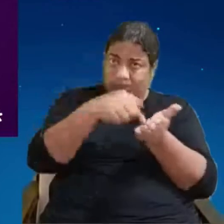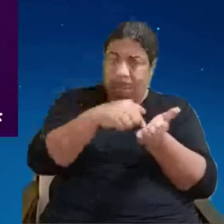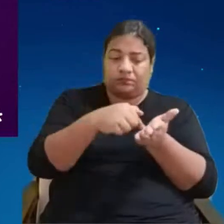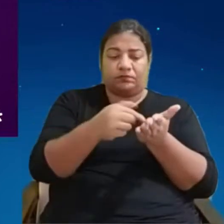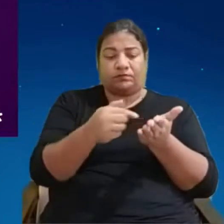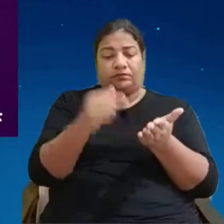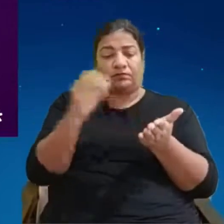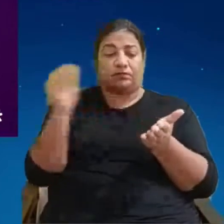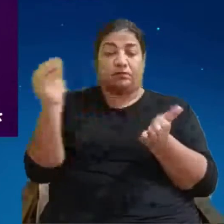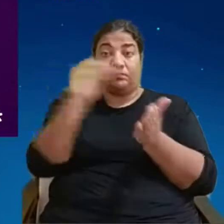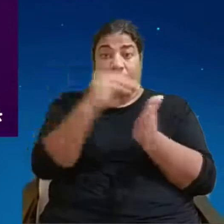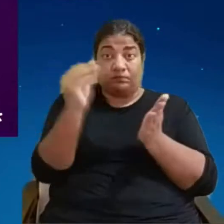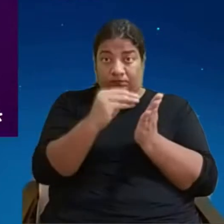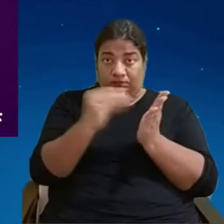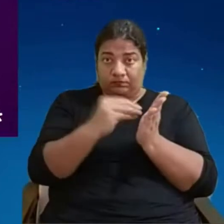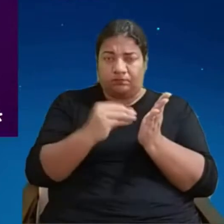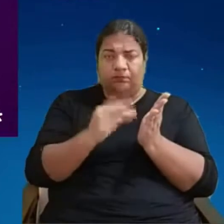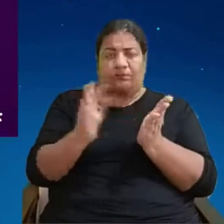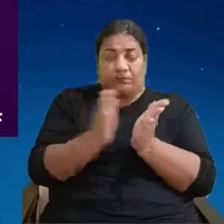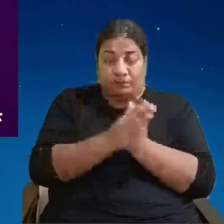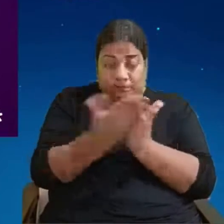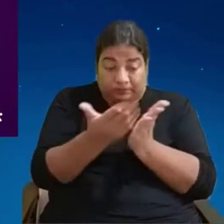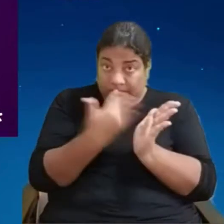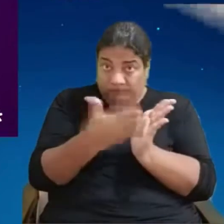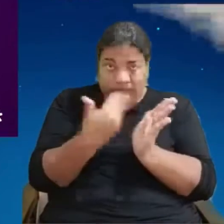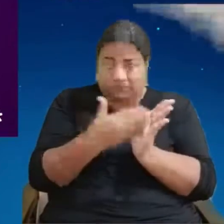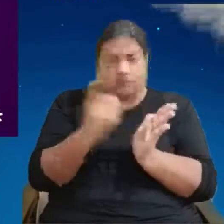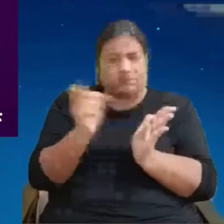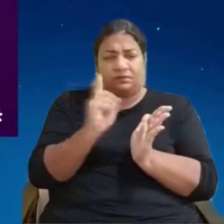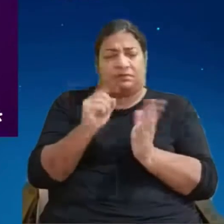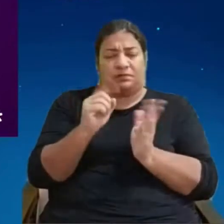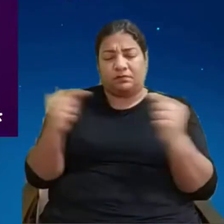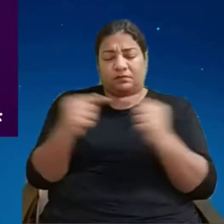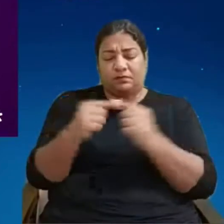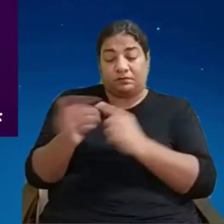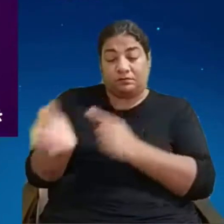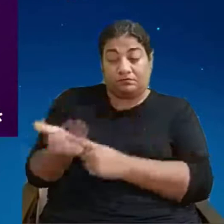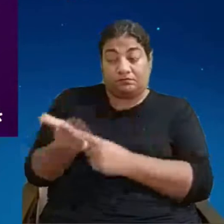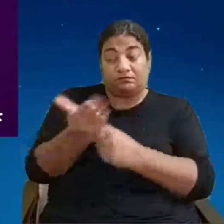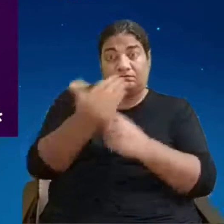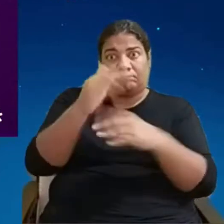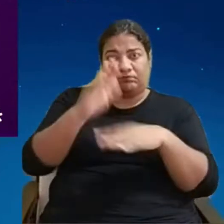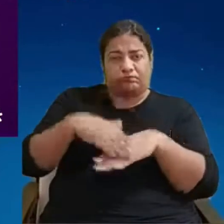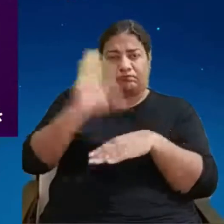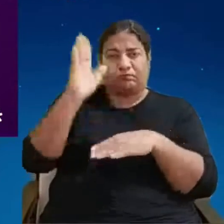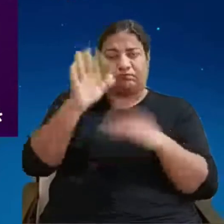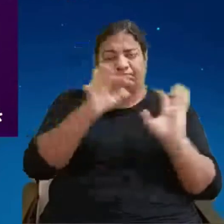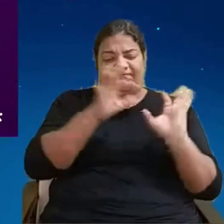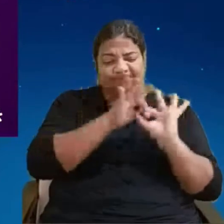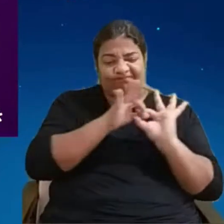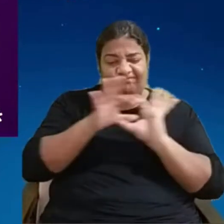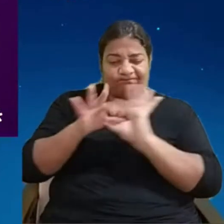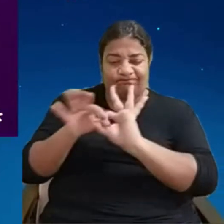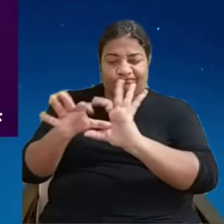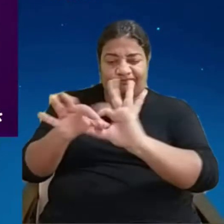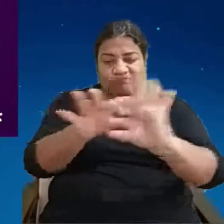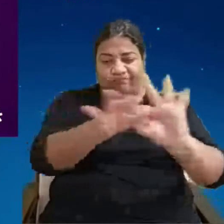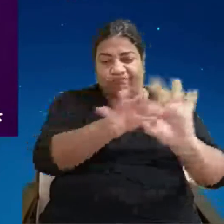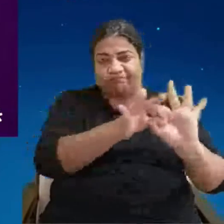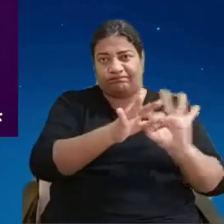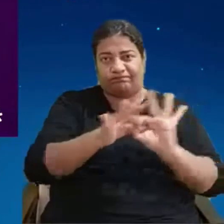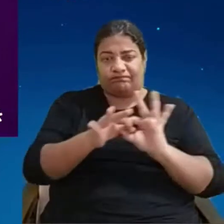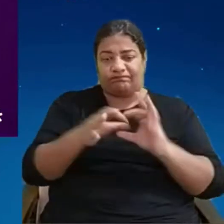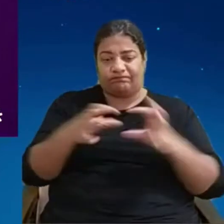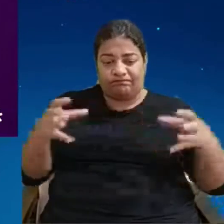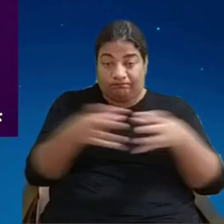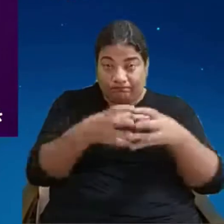razão e passou a ser mais tecnológico, mais confiável e imutável, que é o blockchain. Cadeia de